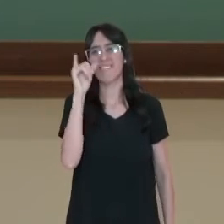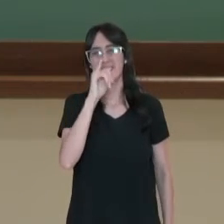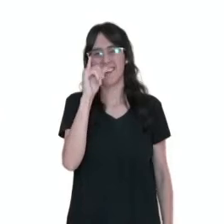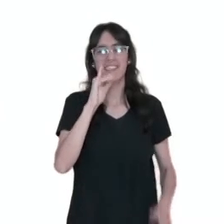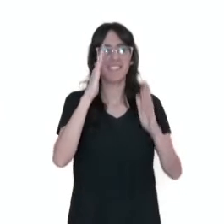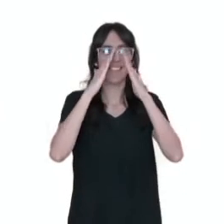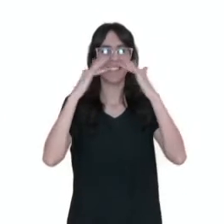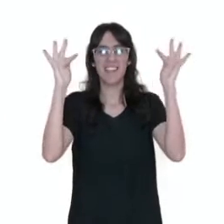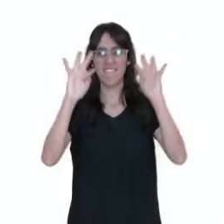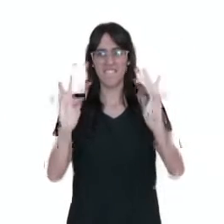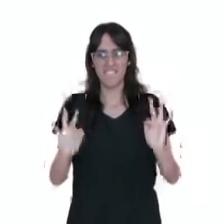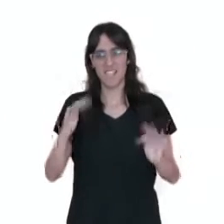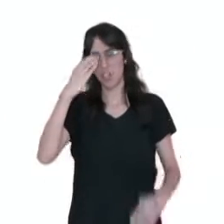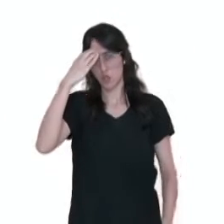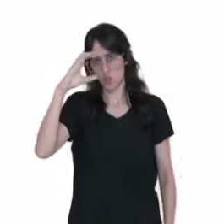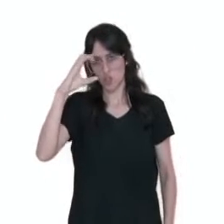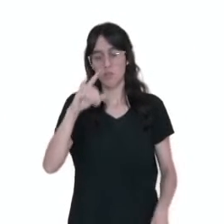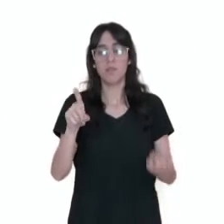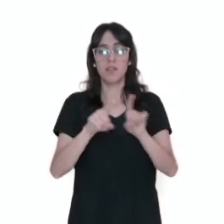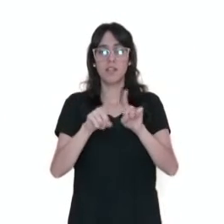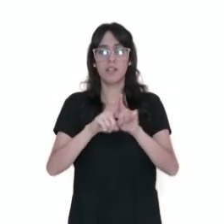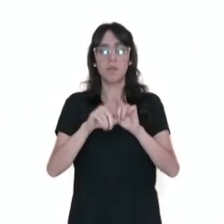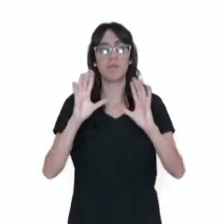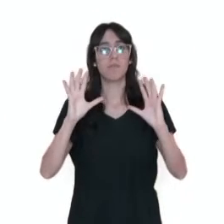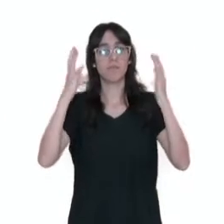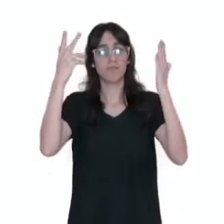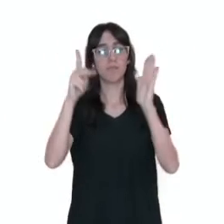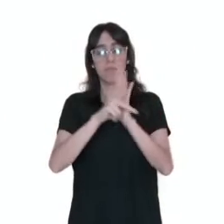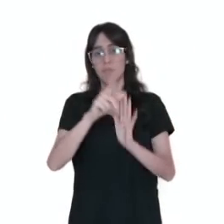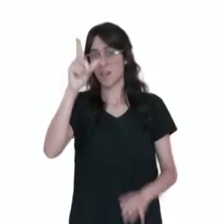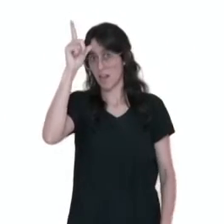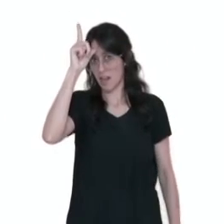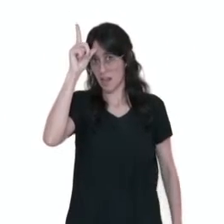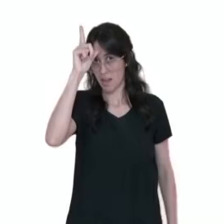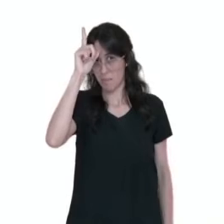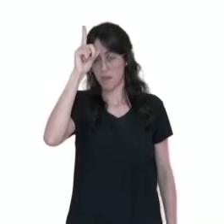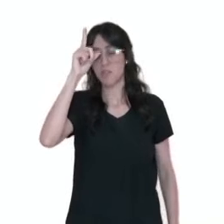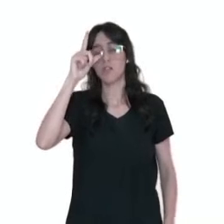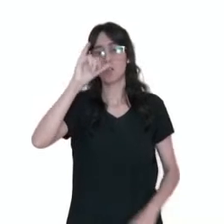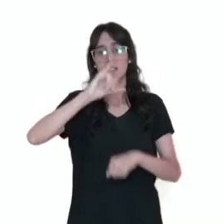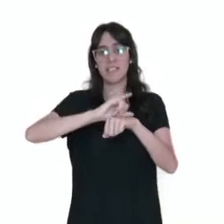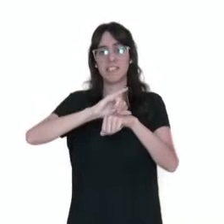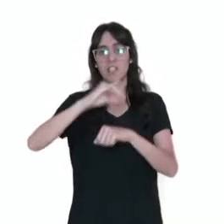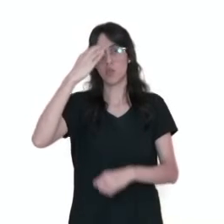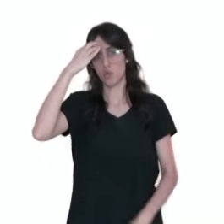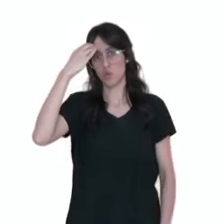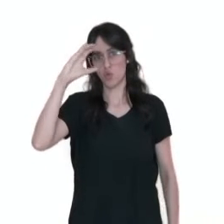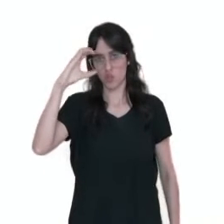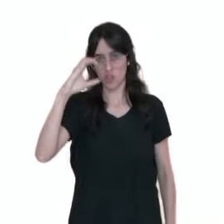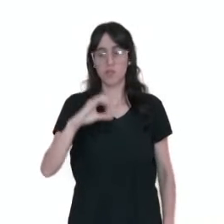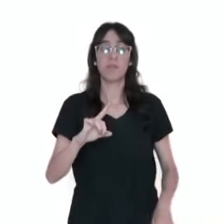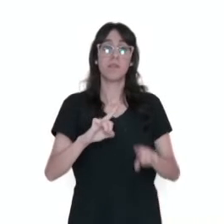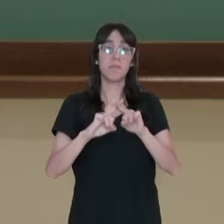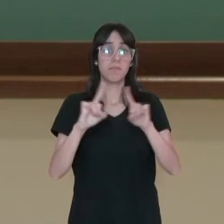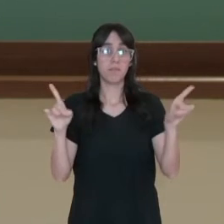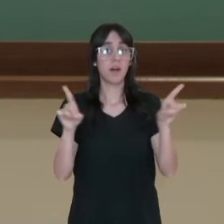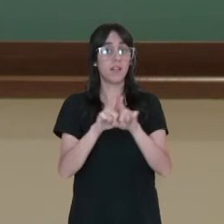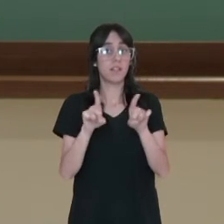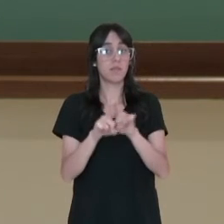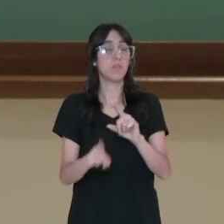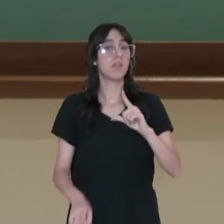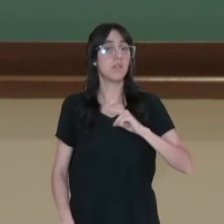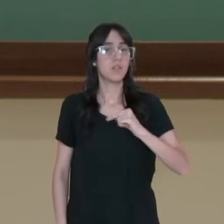Felicidade, em Curitiba, quanto para o folclore alemão, também no centro de Curitiba. Mas a forte presença de